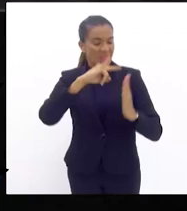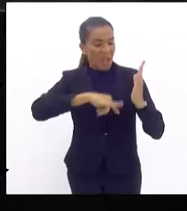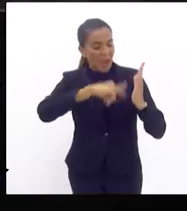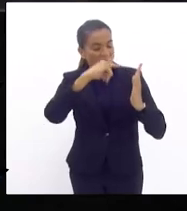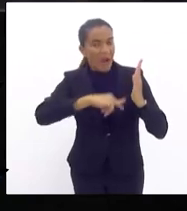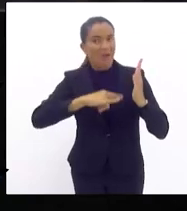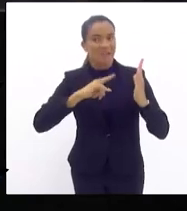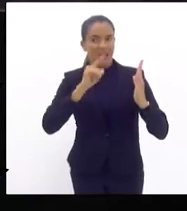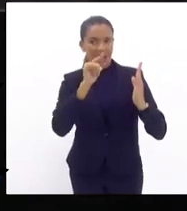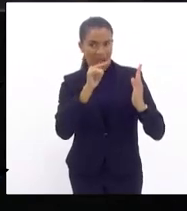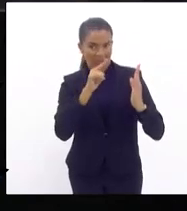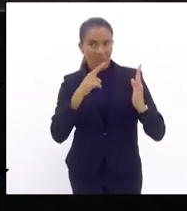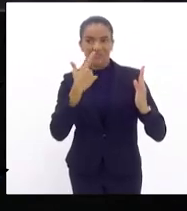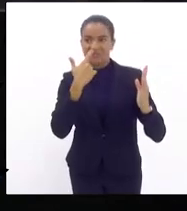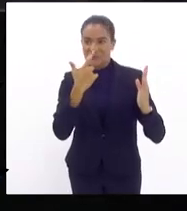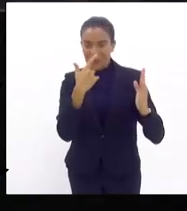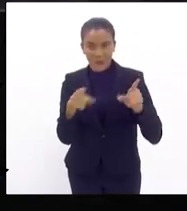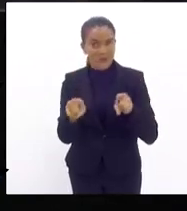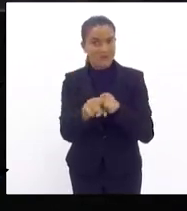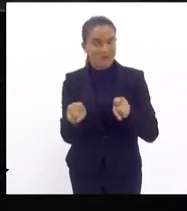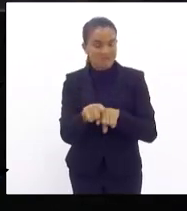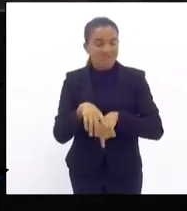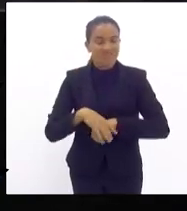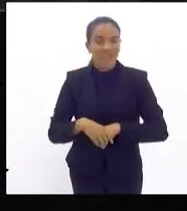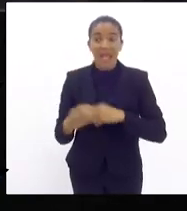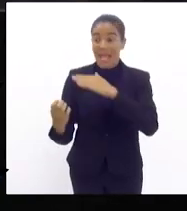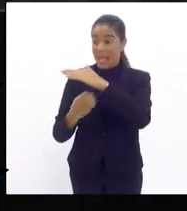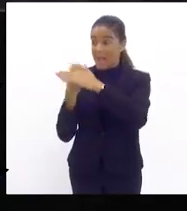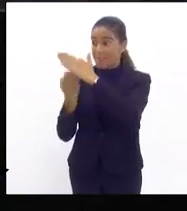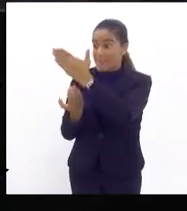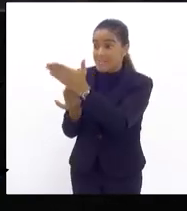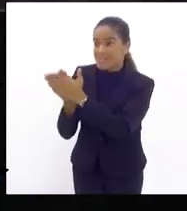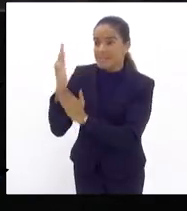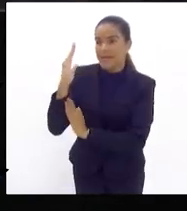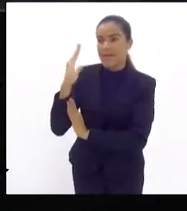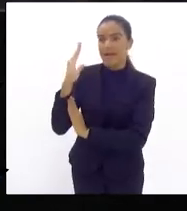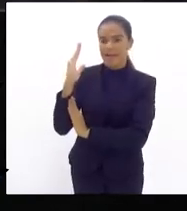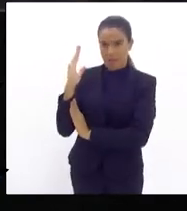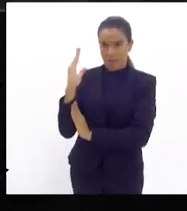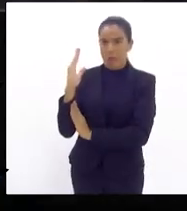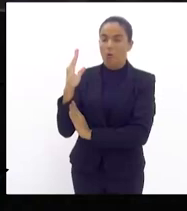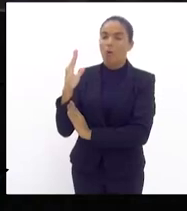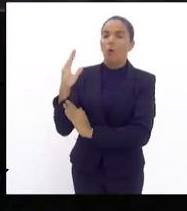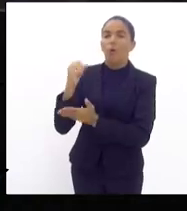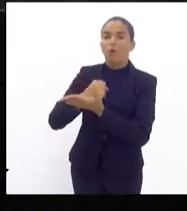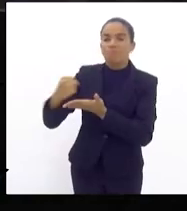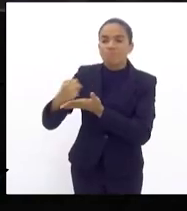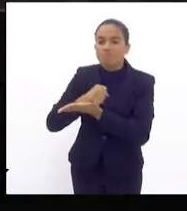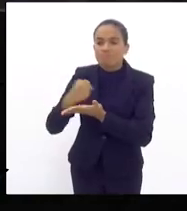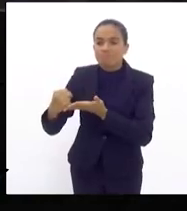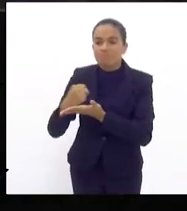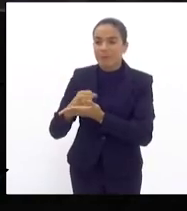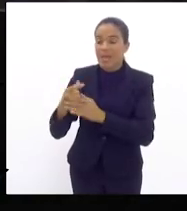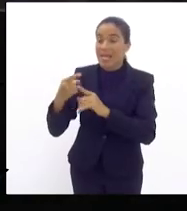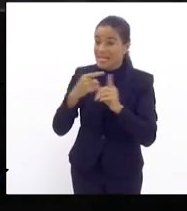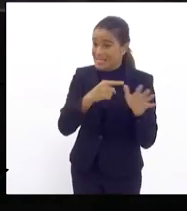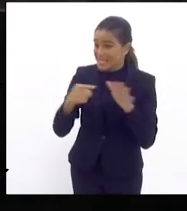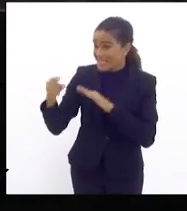água e esgoto então essas empresas ganharam a concessão isso quer seja da semana passada foi Águas do Rio